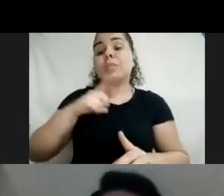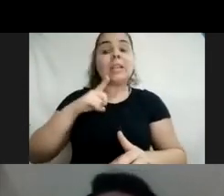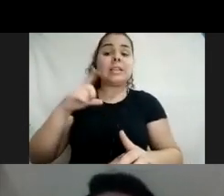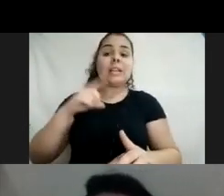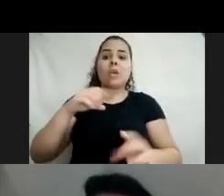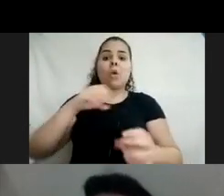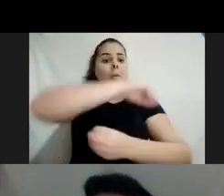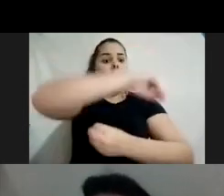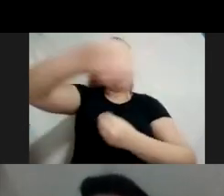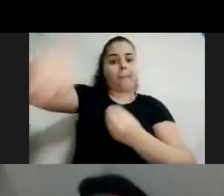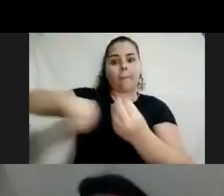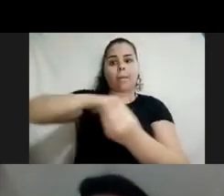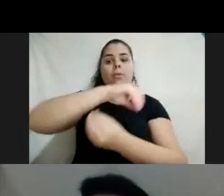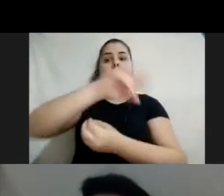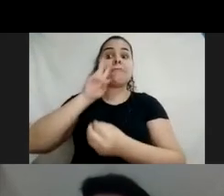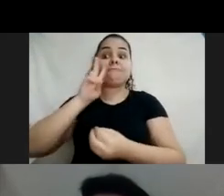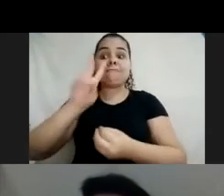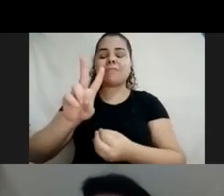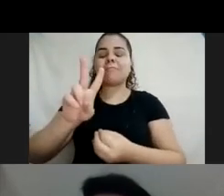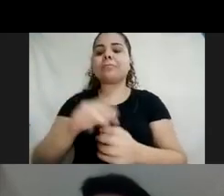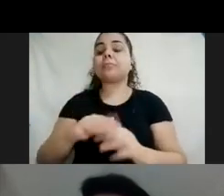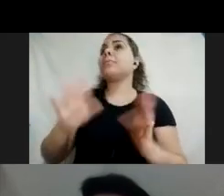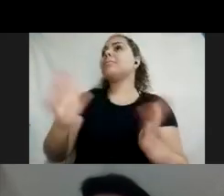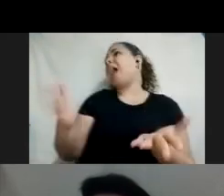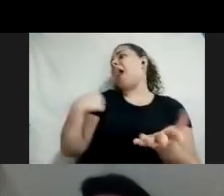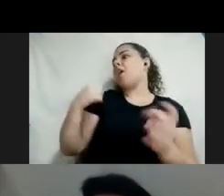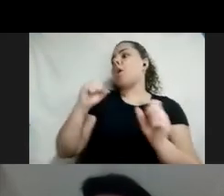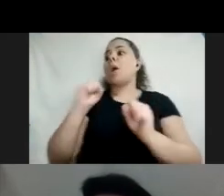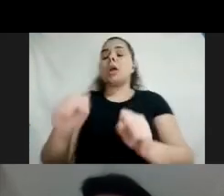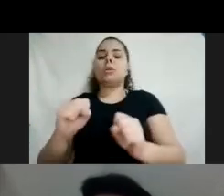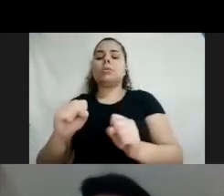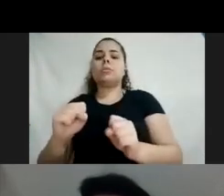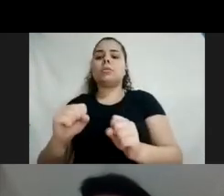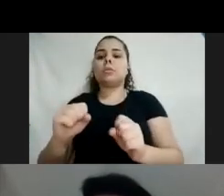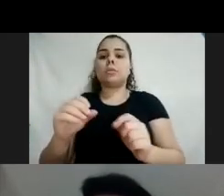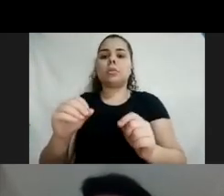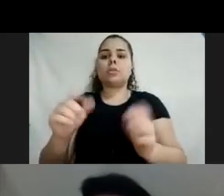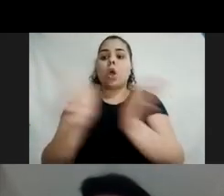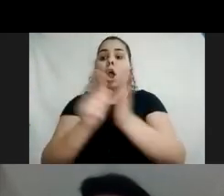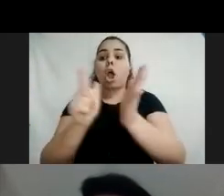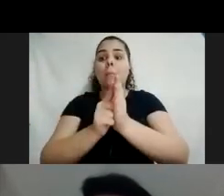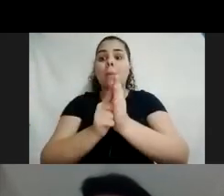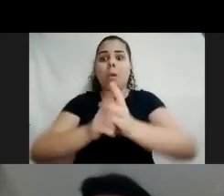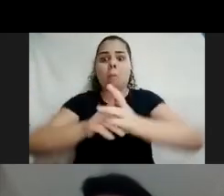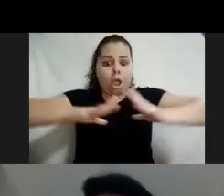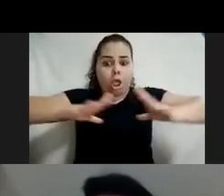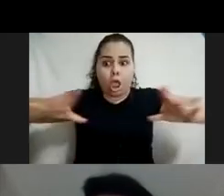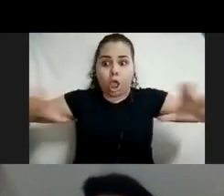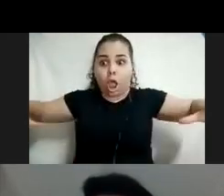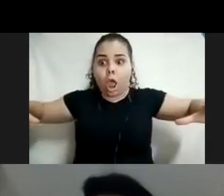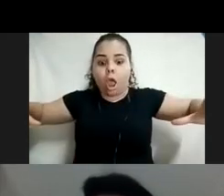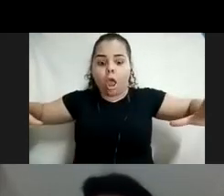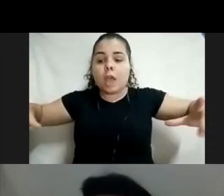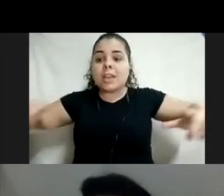levaria. Aí eu, ótimo. Ah, eu poderia criar, colocar um papel bem grande no chão e as crianças desenhariam e cada um